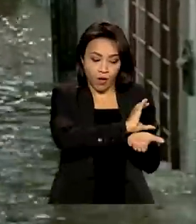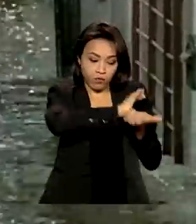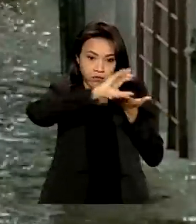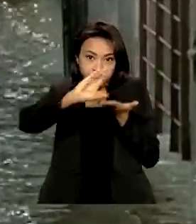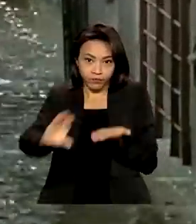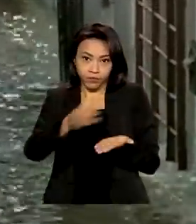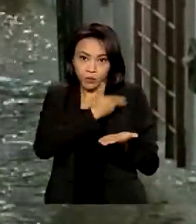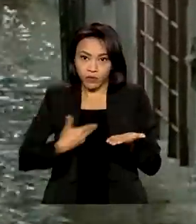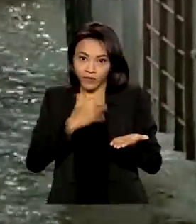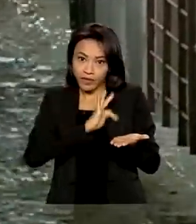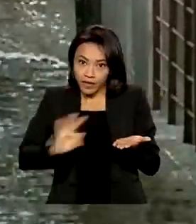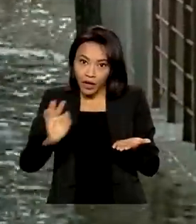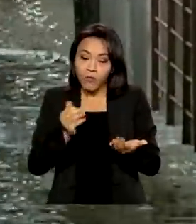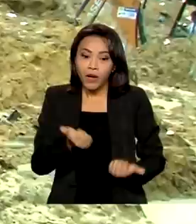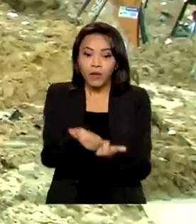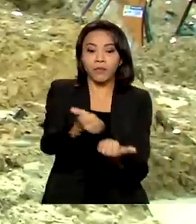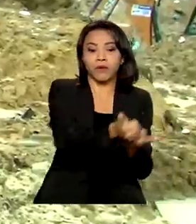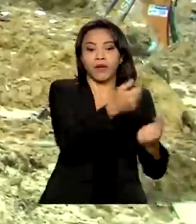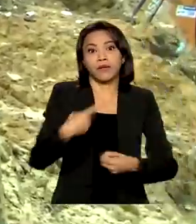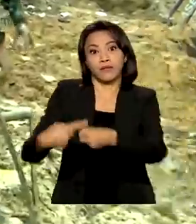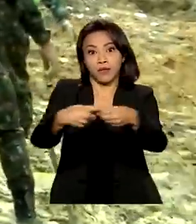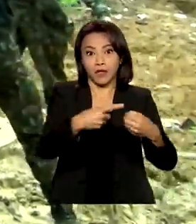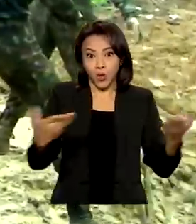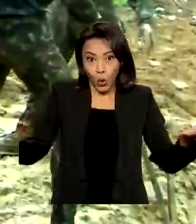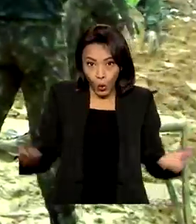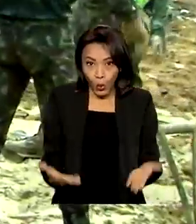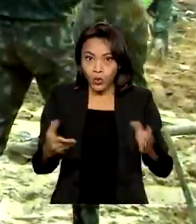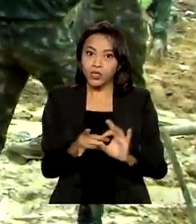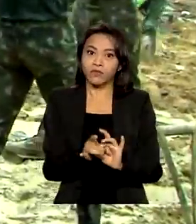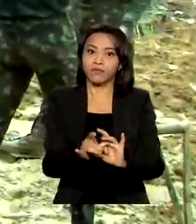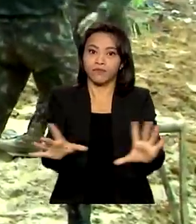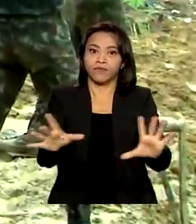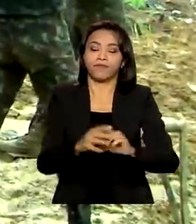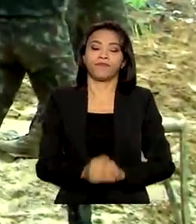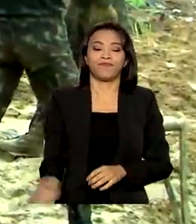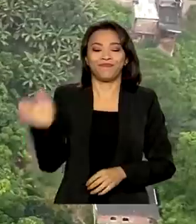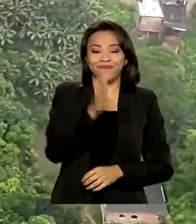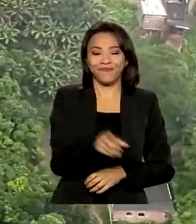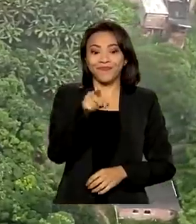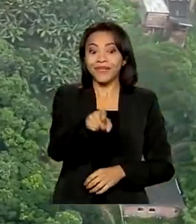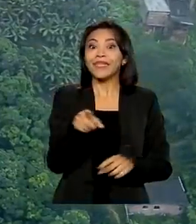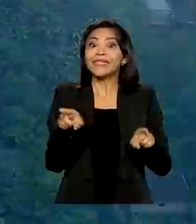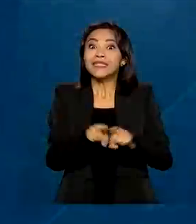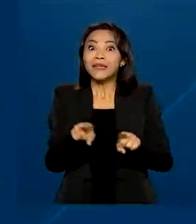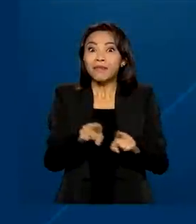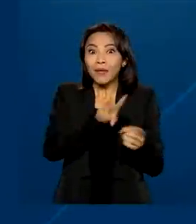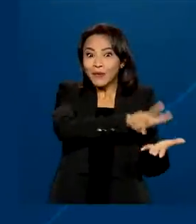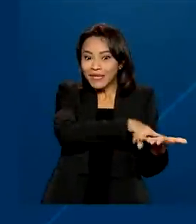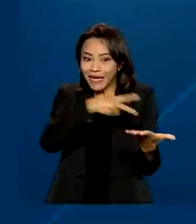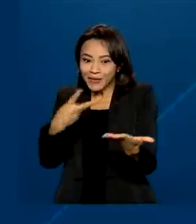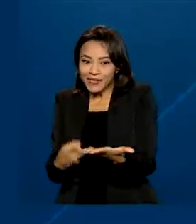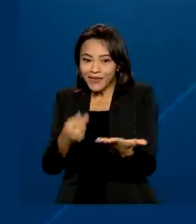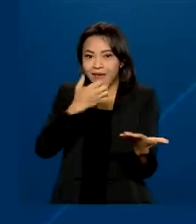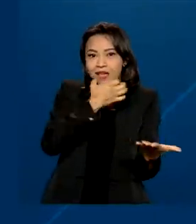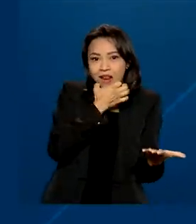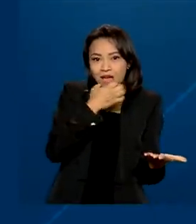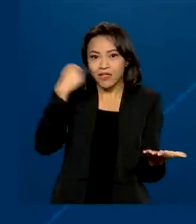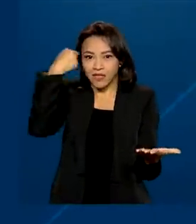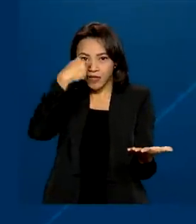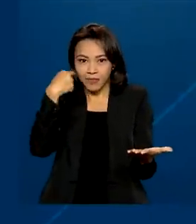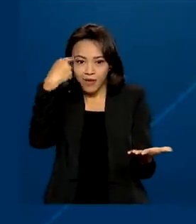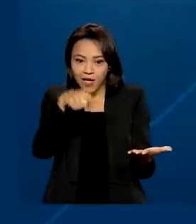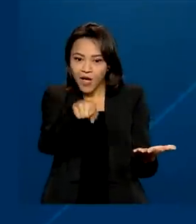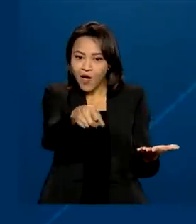cidades atingidas começam a ser liberados hoje. De cara nova e com tradução em inglês e espanhol.